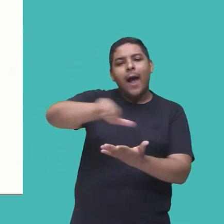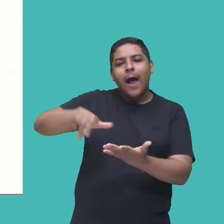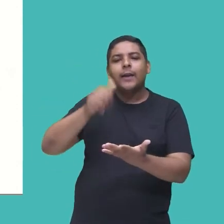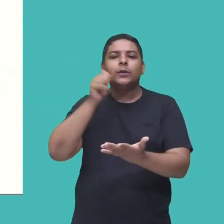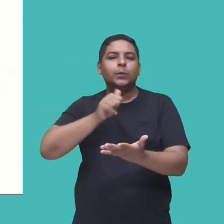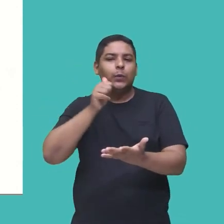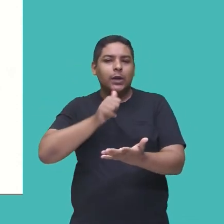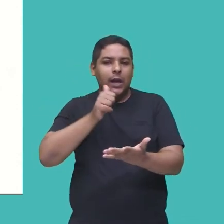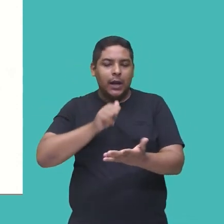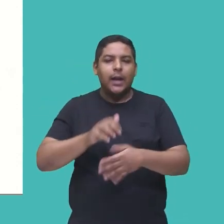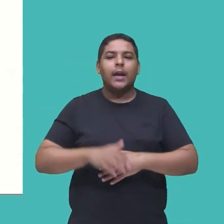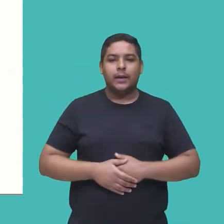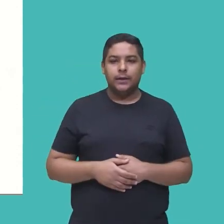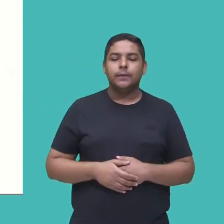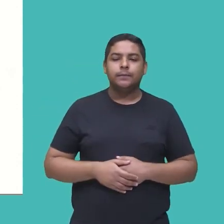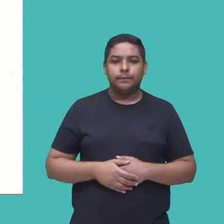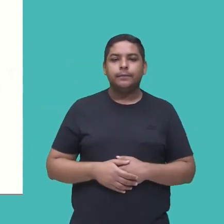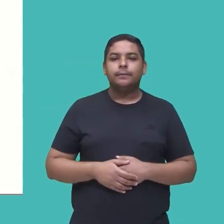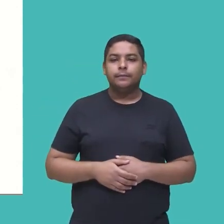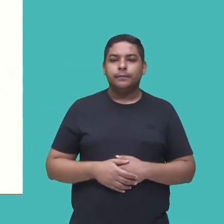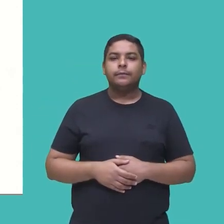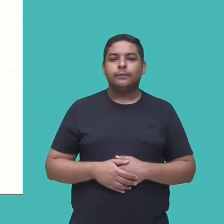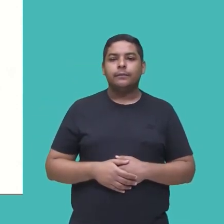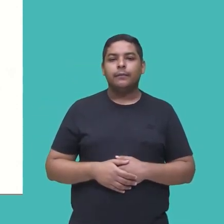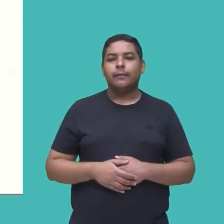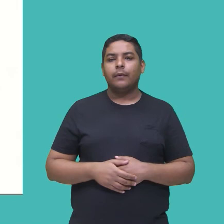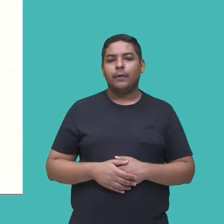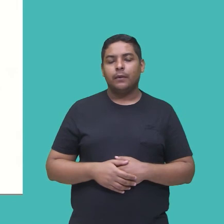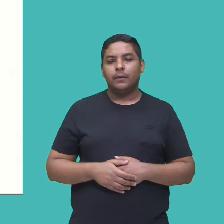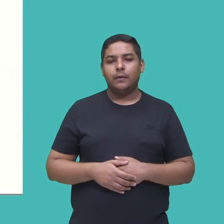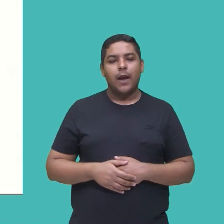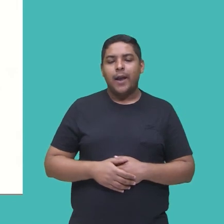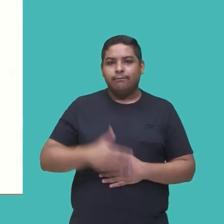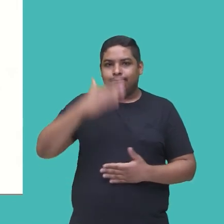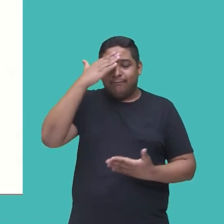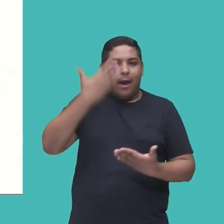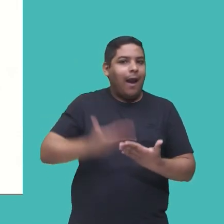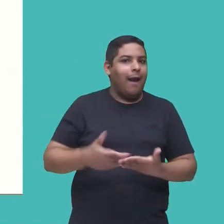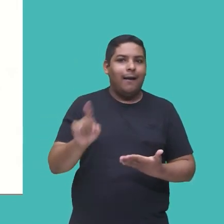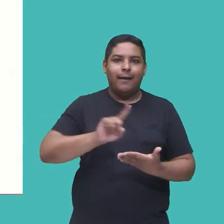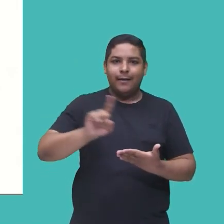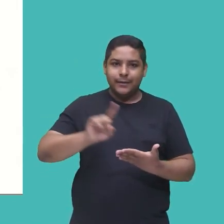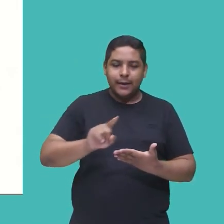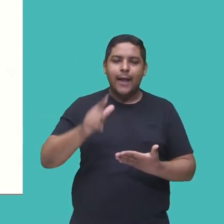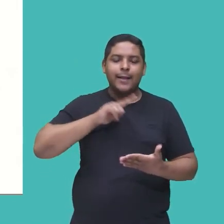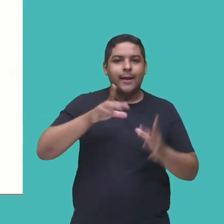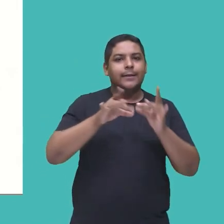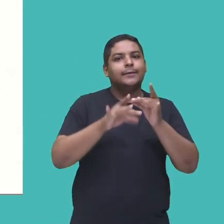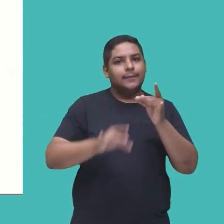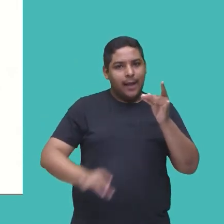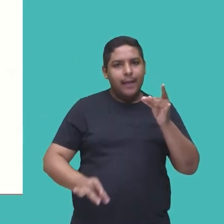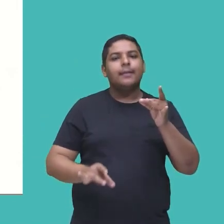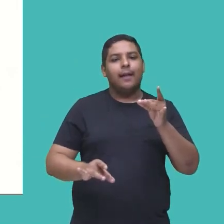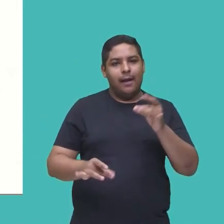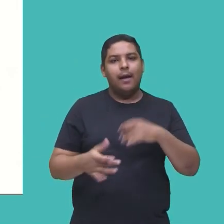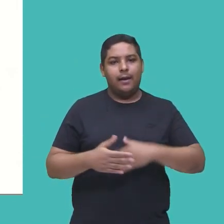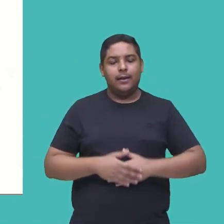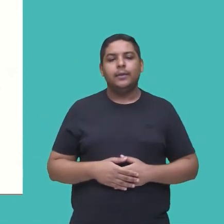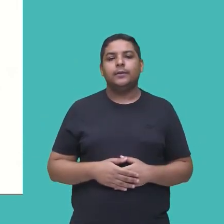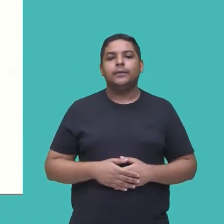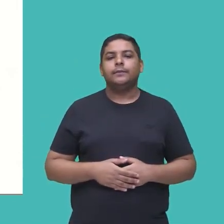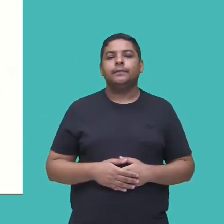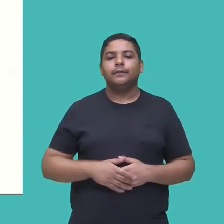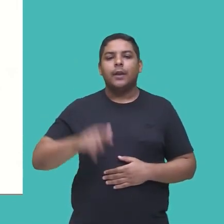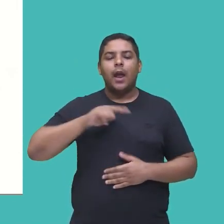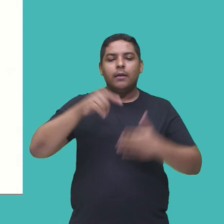coisas, fatos que são inacreditáveis, e que apenas pequenos detalhes ali acabam, né, de abrir